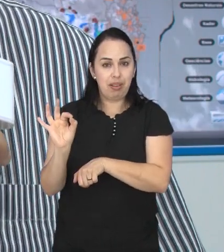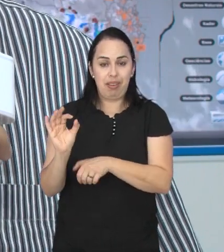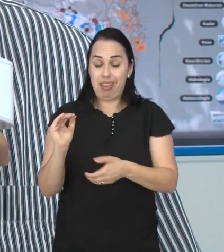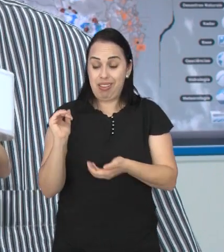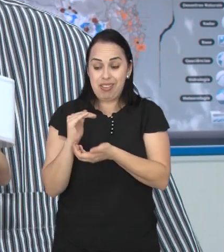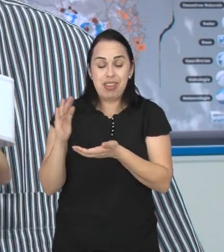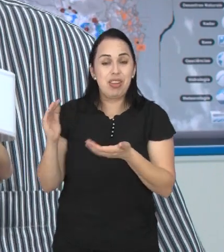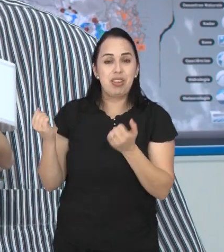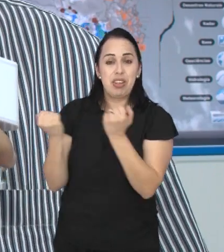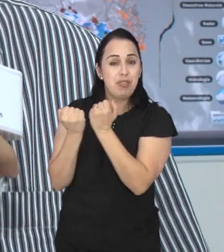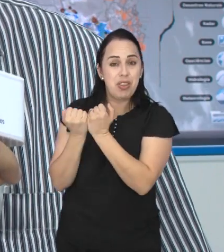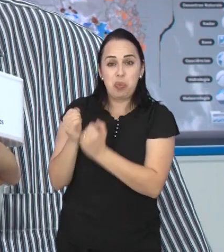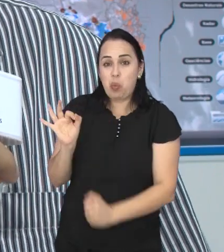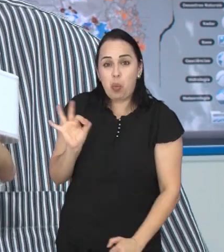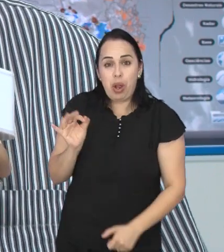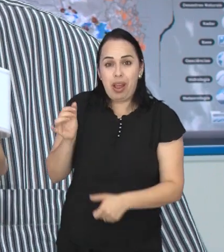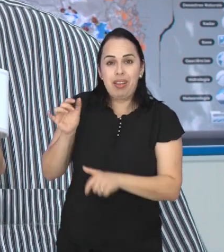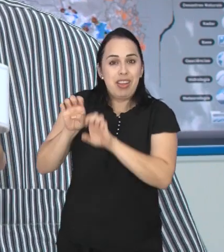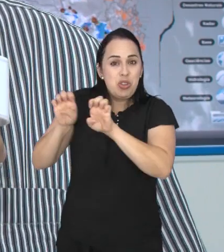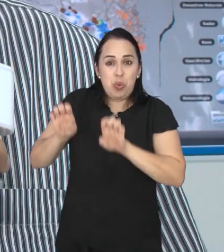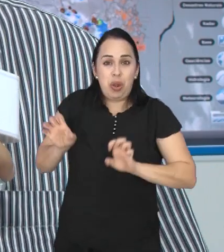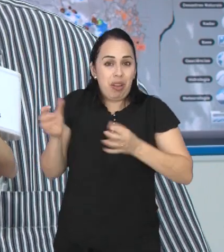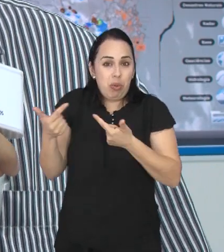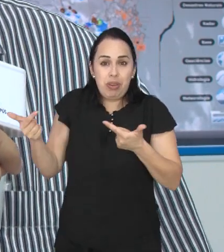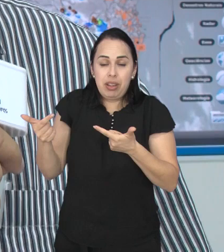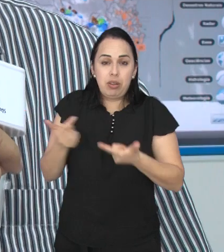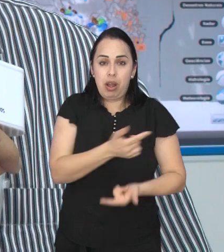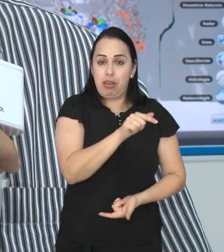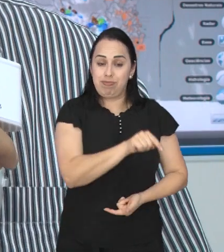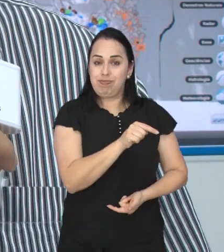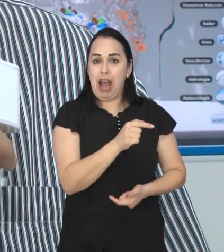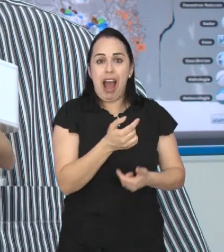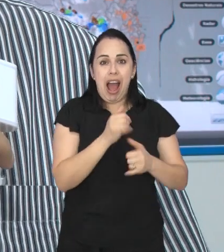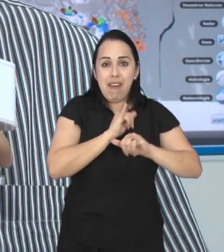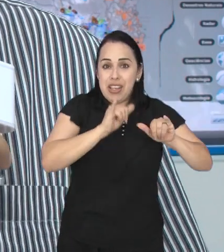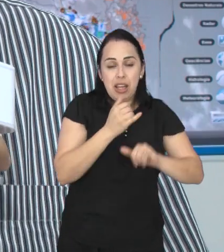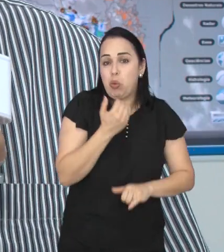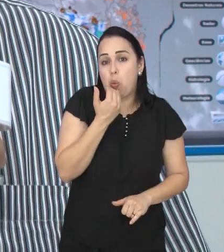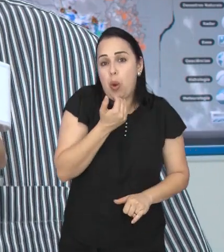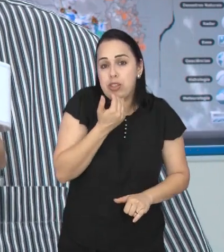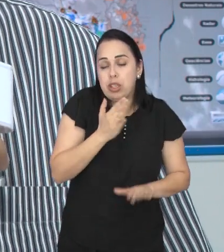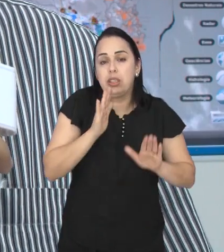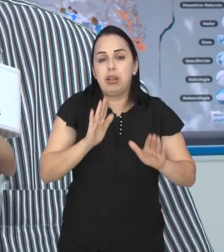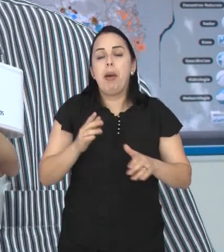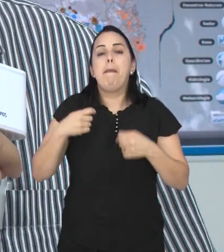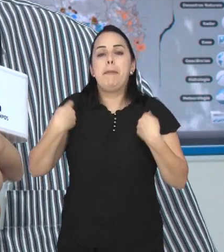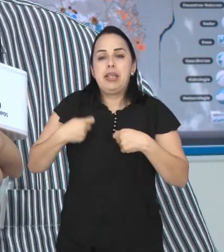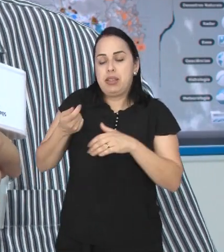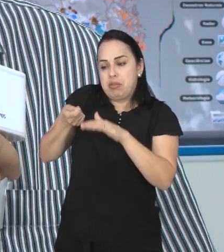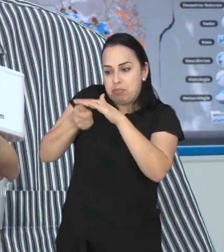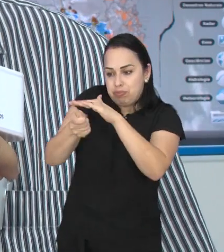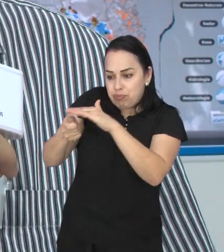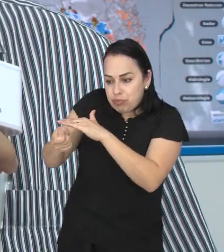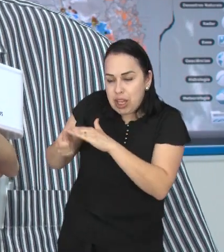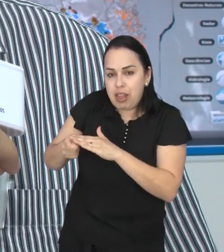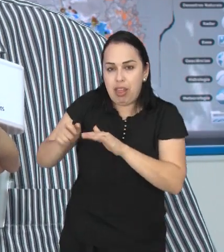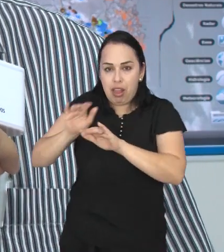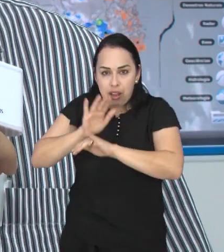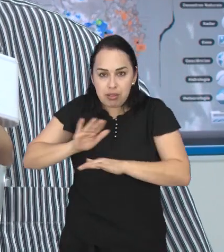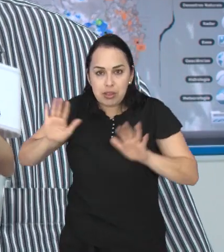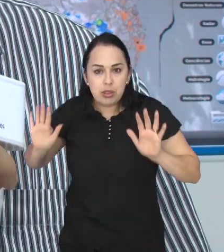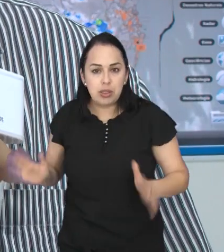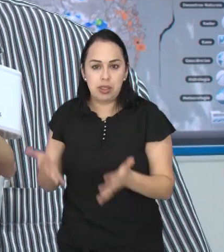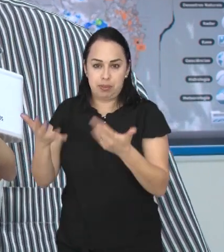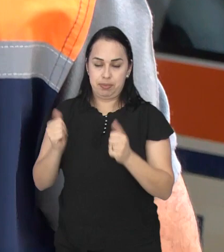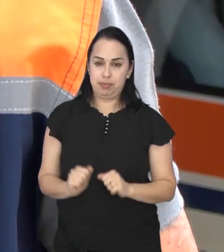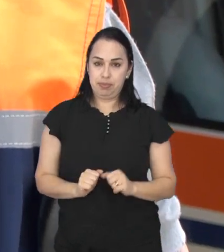não esteja preparada com infraestrutura, pessoal treinado. Então tem que se investir cada vez mais também